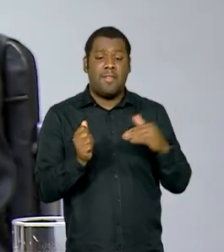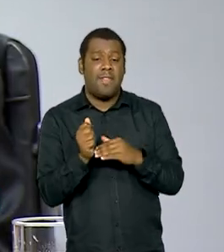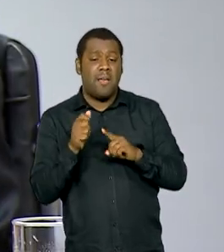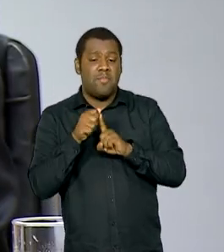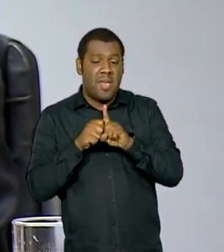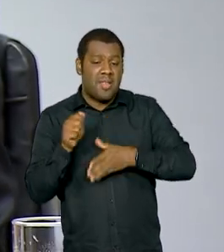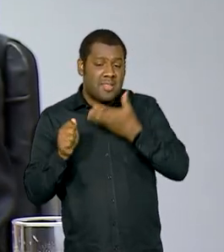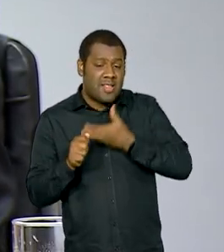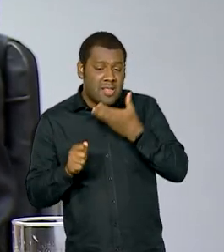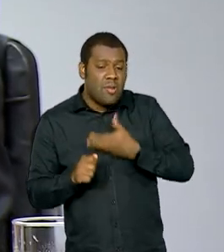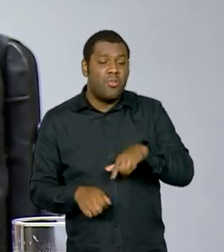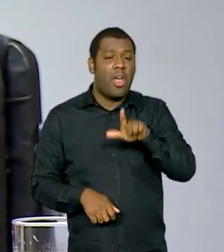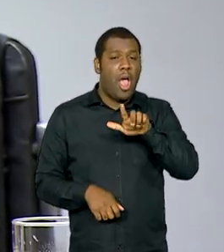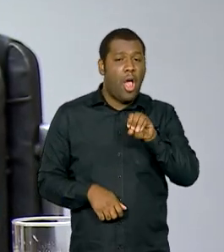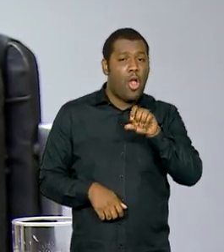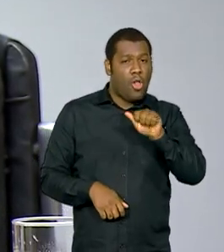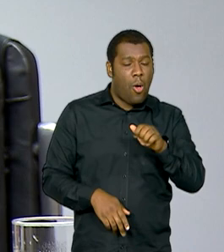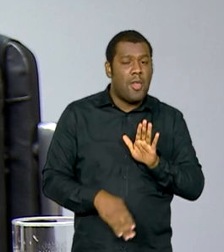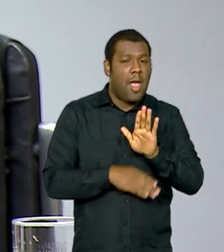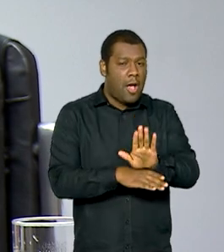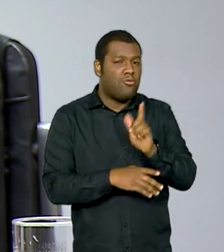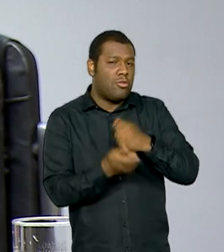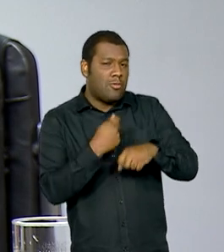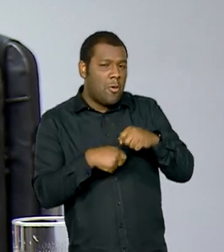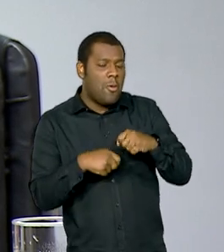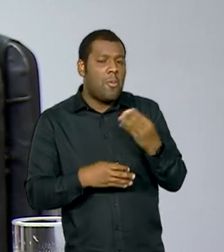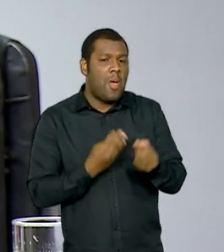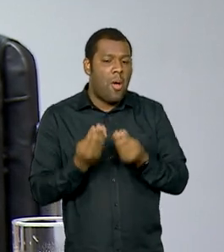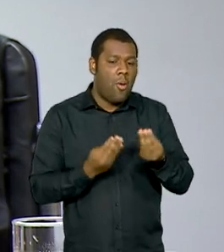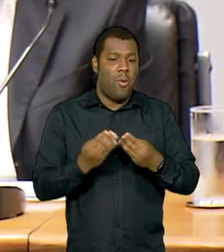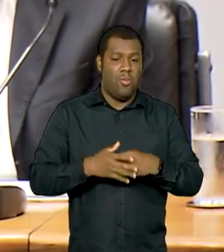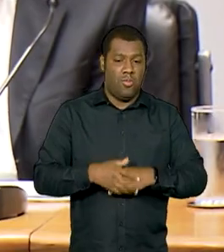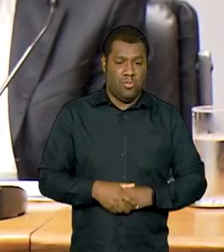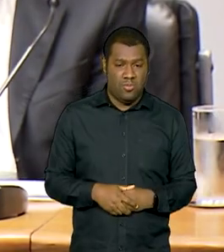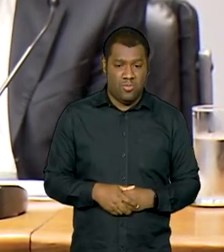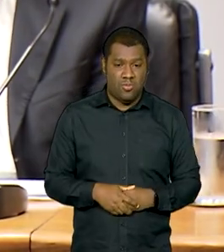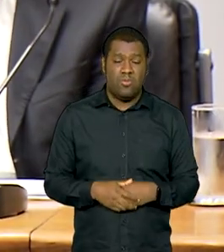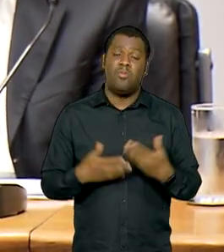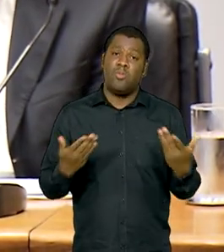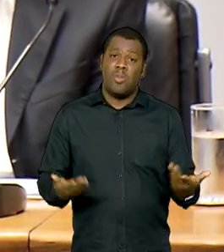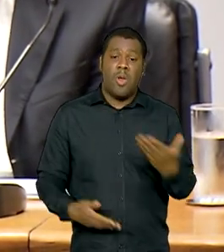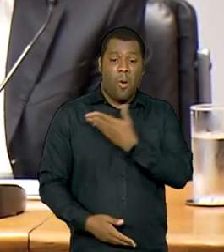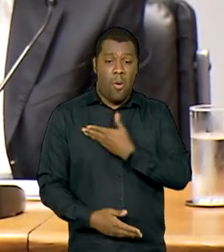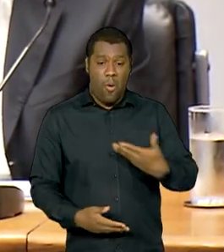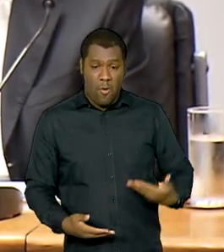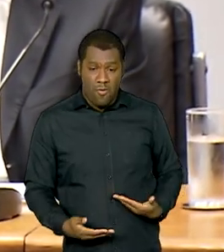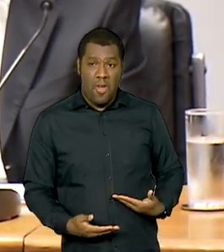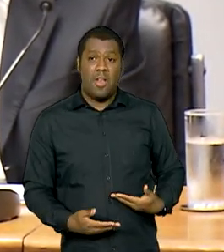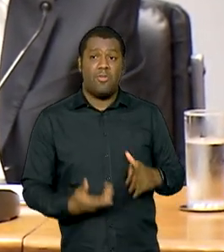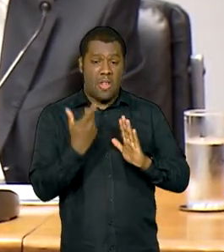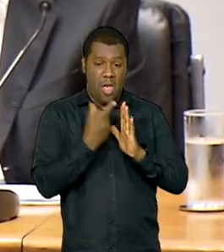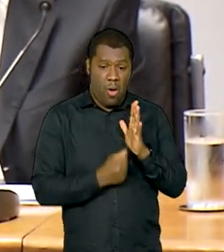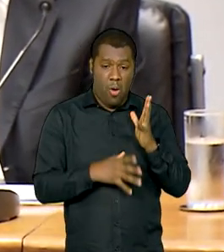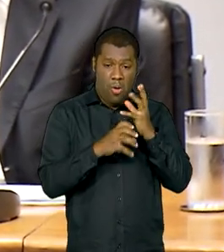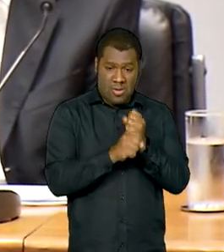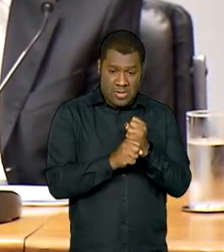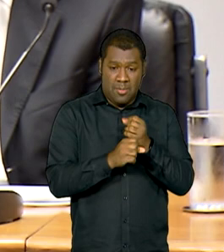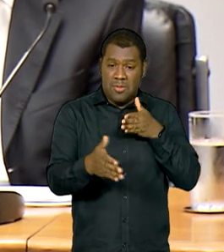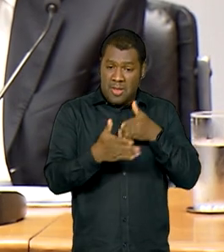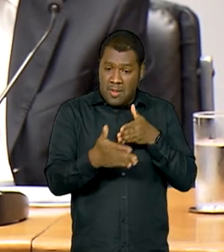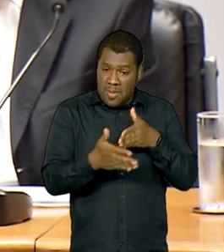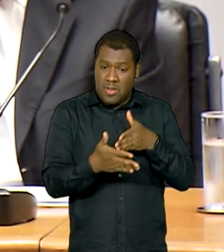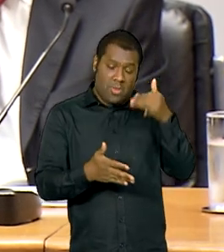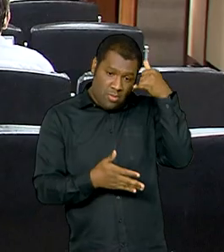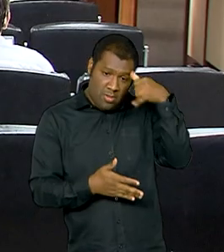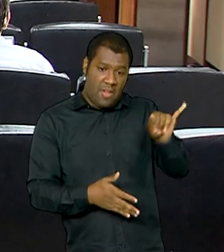O número positivo deve ajudar o governo a evitar bloqueios no orçamento deste ano. Novas estimativas